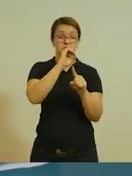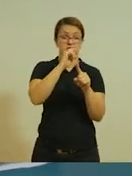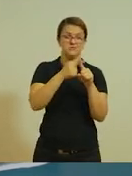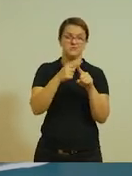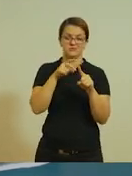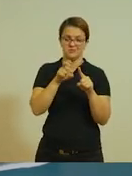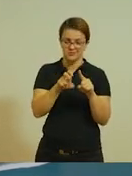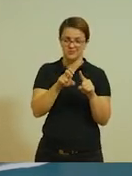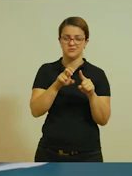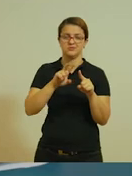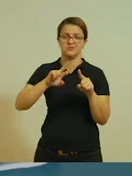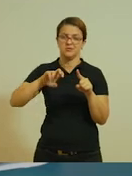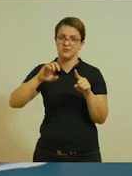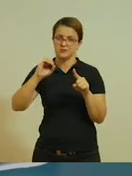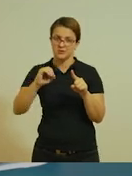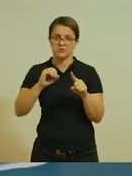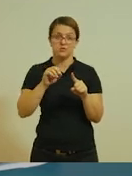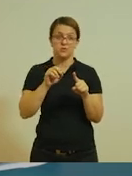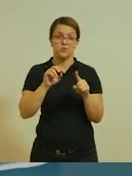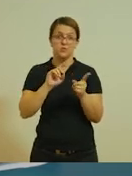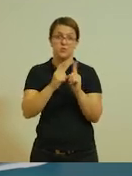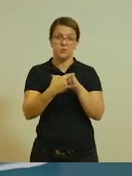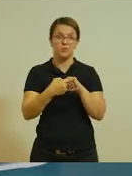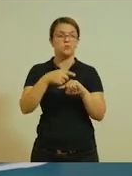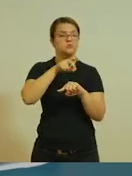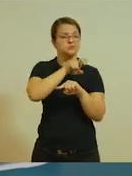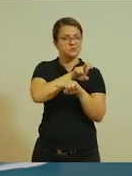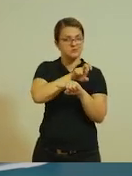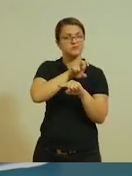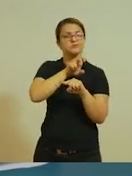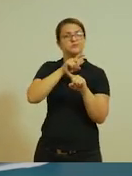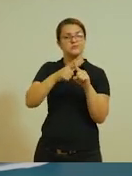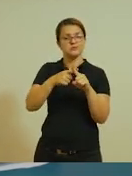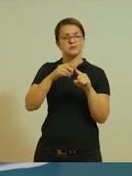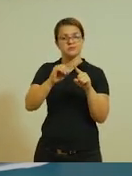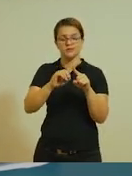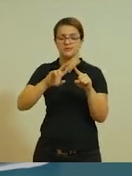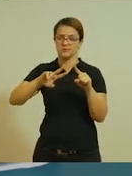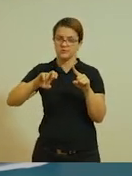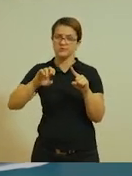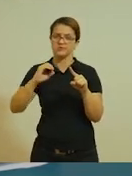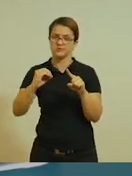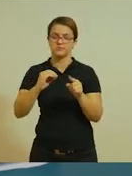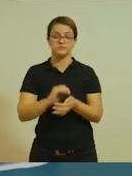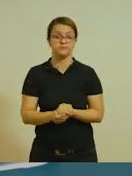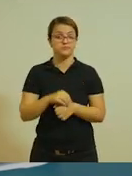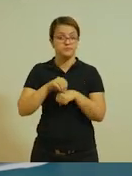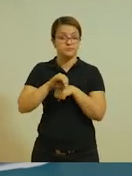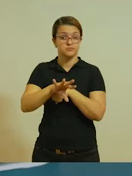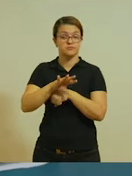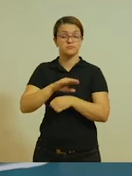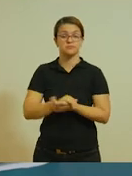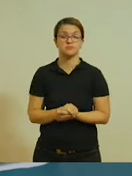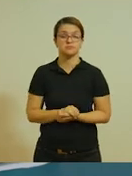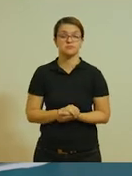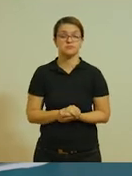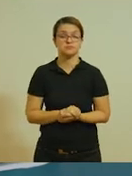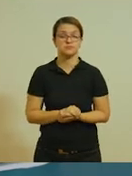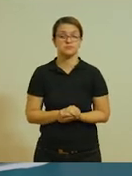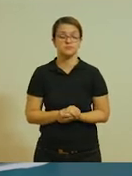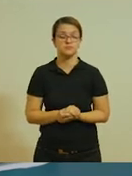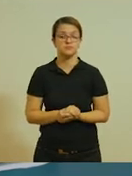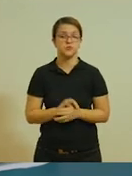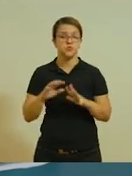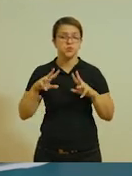0 vezes 5, 0. Ou 5 vezes 0, 0 da mesma forma. Uma outra dica é,